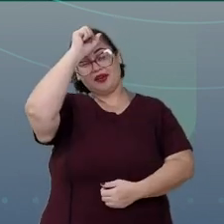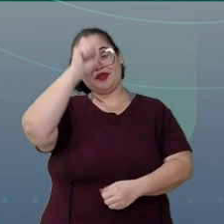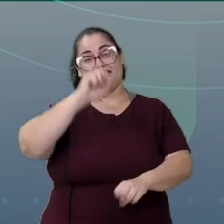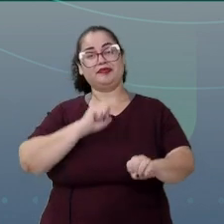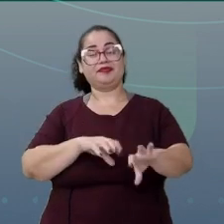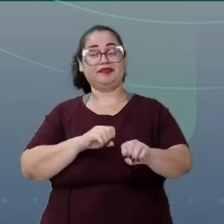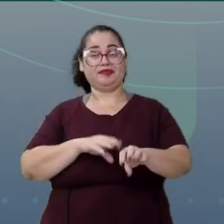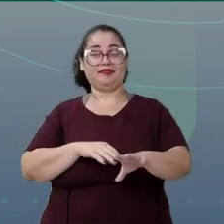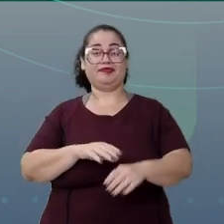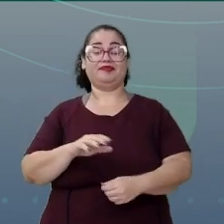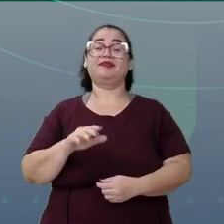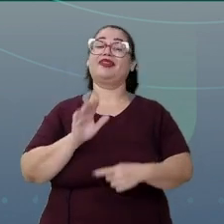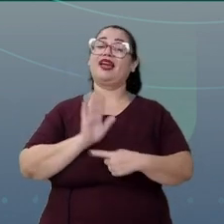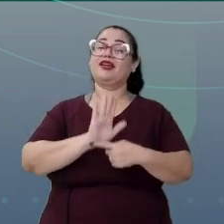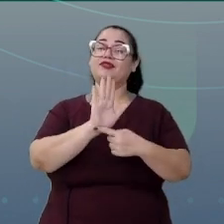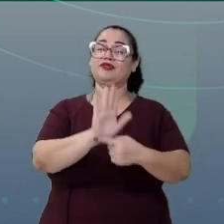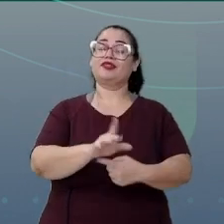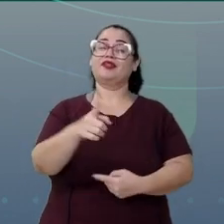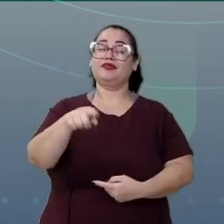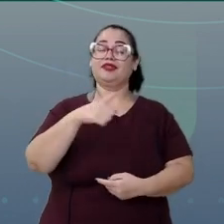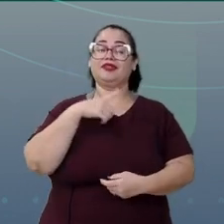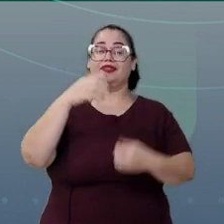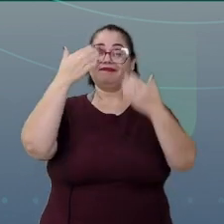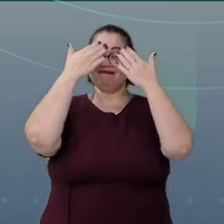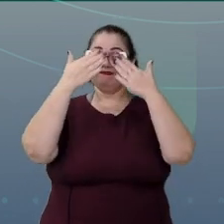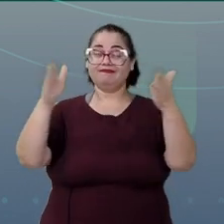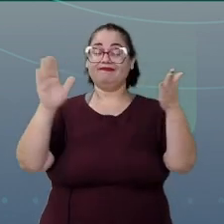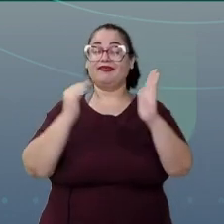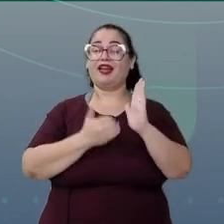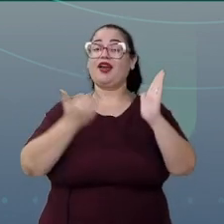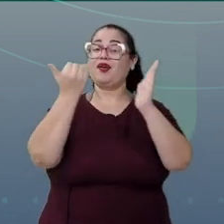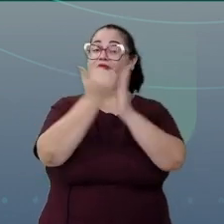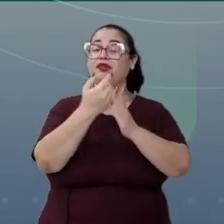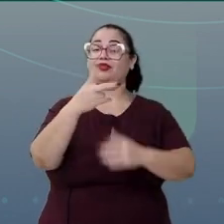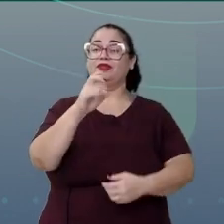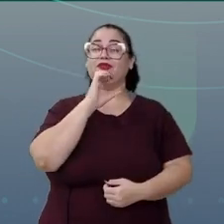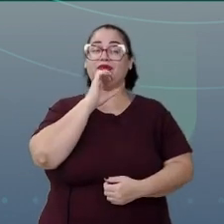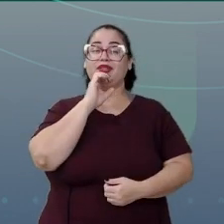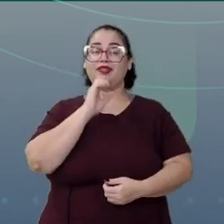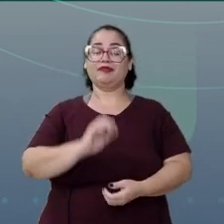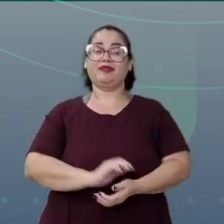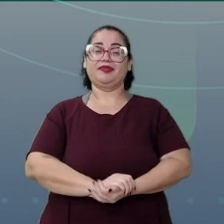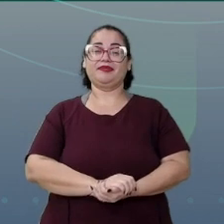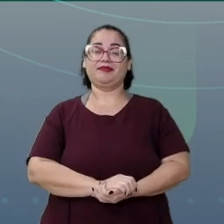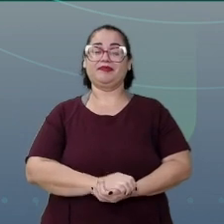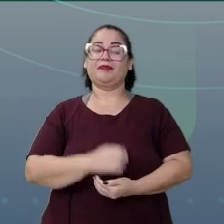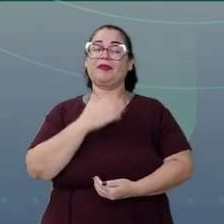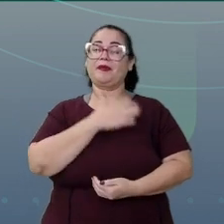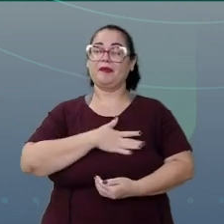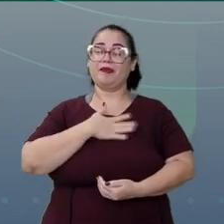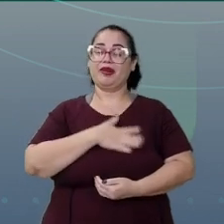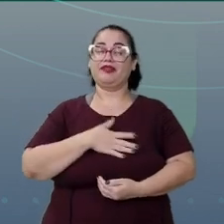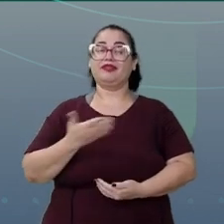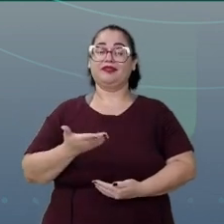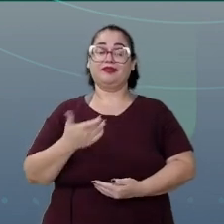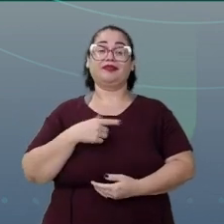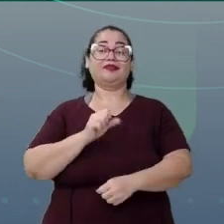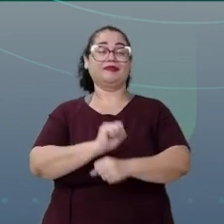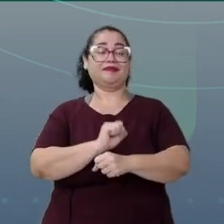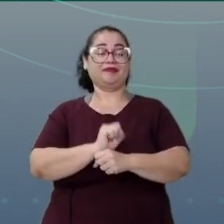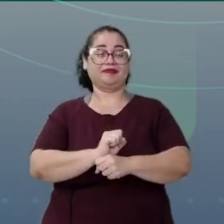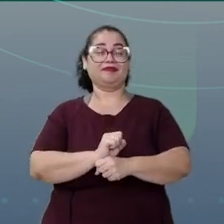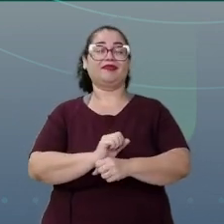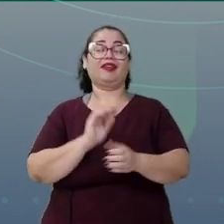-aprendizagem e te ajudar a ampliar os seus conhecimentos. Foi um prazer e eu te